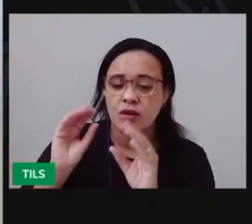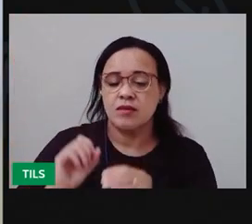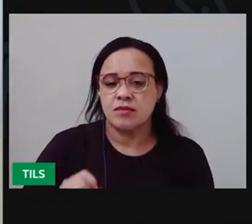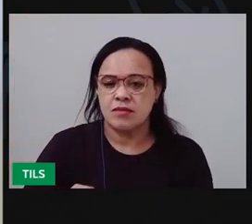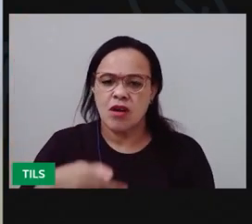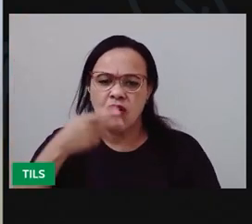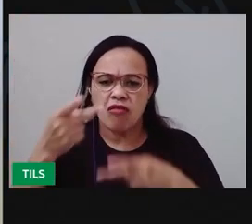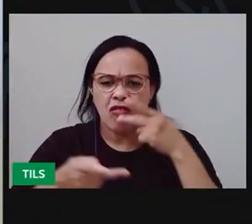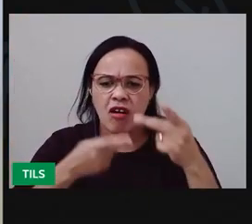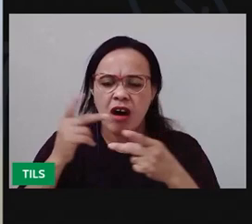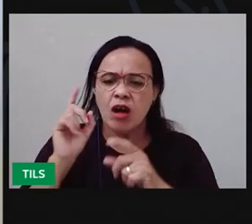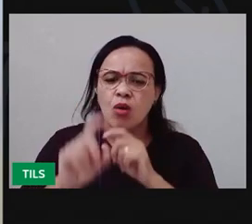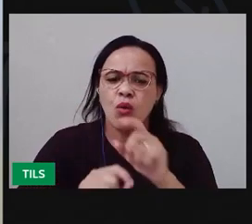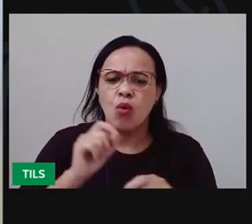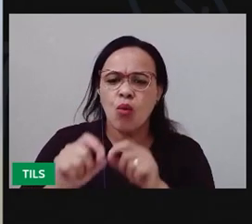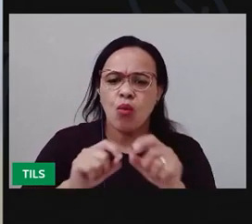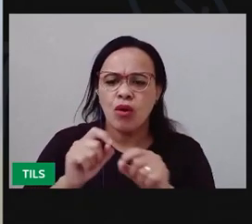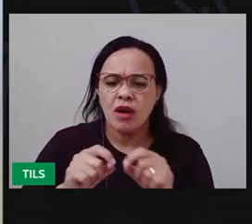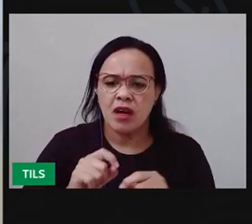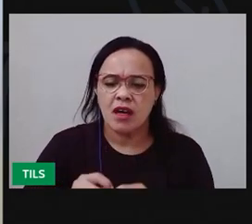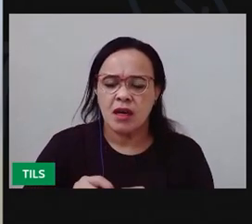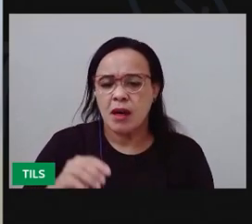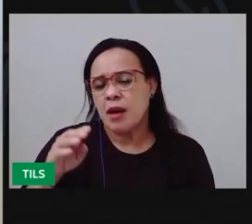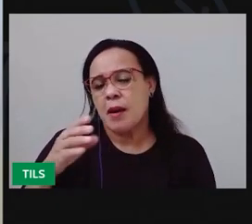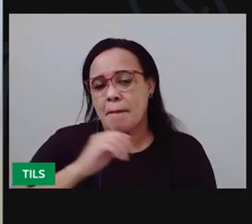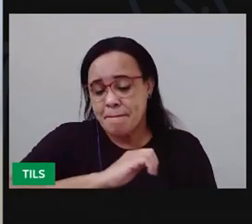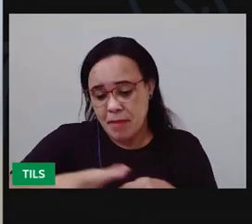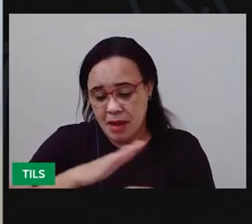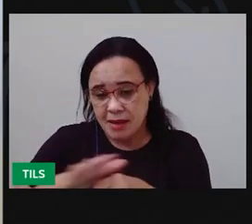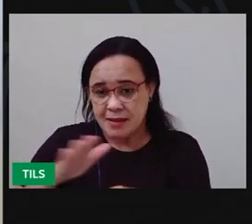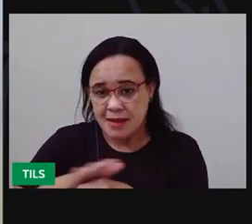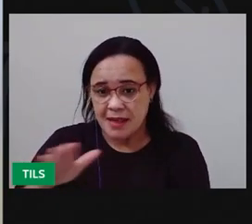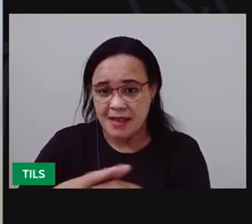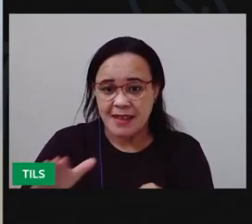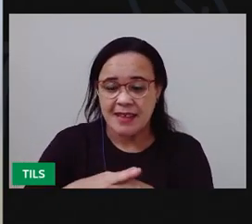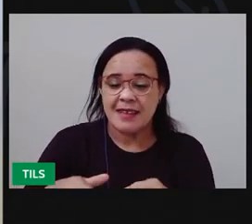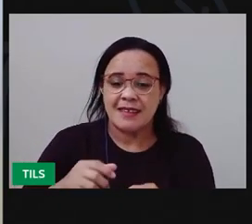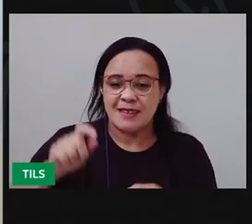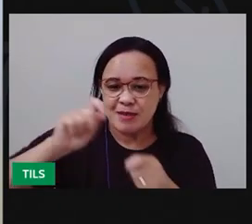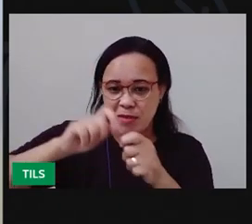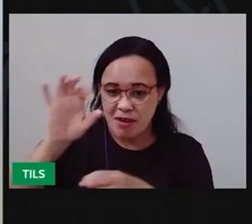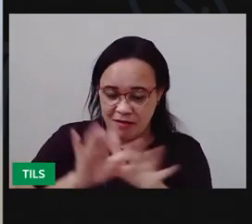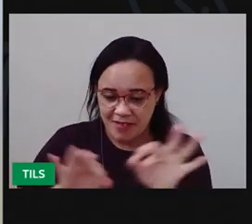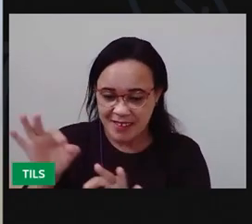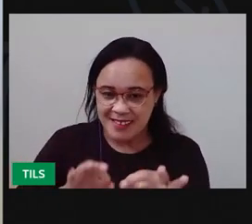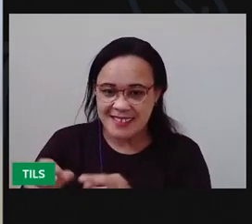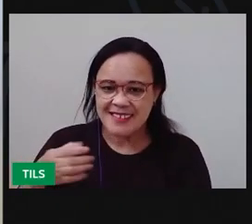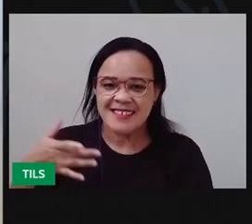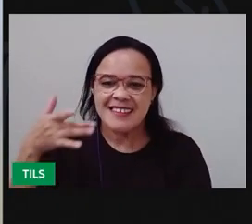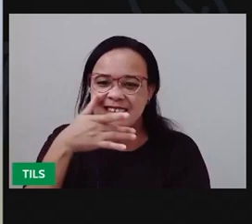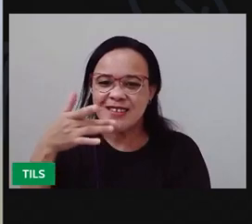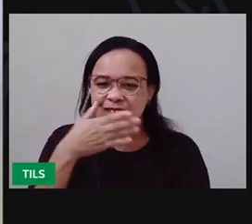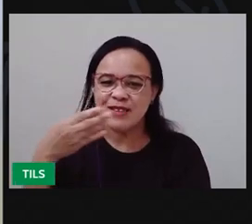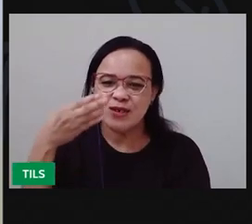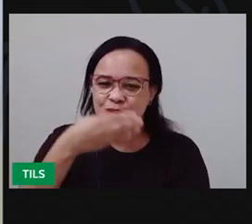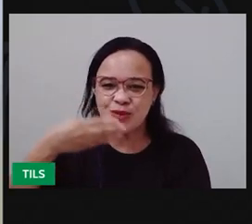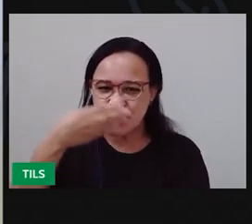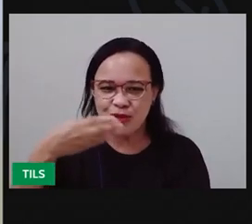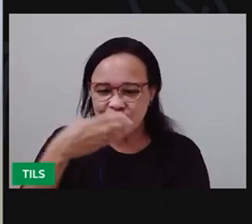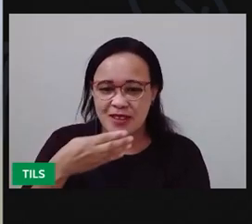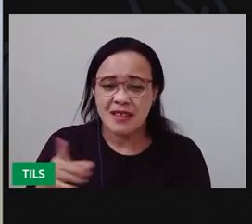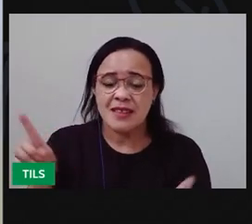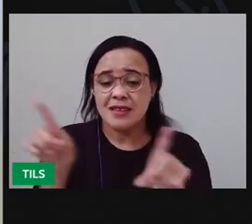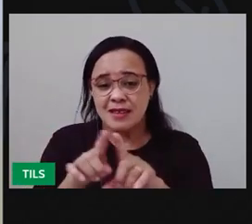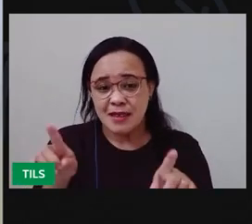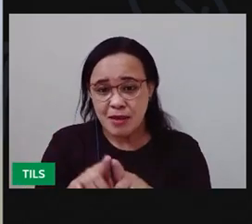do fruto da umbuzada, da batata branca e fofa, pra fazer doce e cocada. Ainda arranjo as abelhas pra fazer